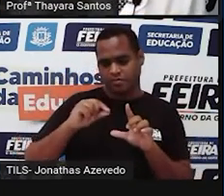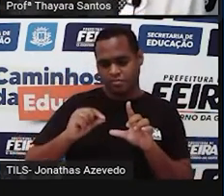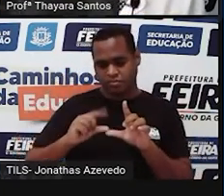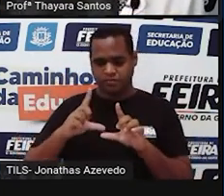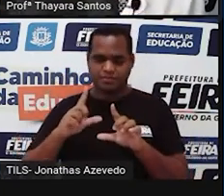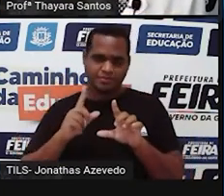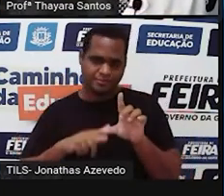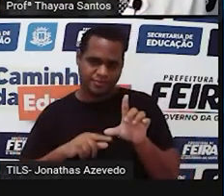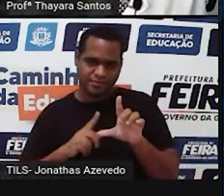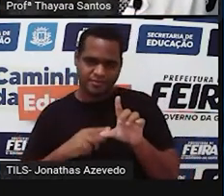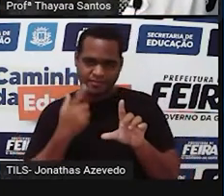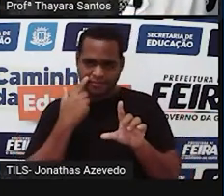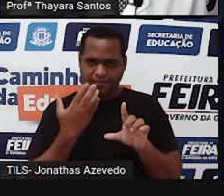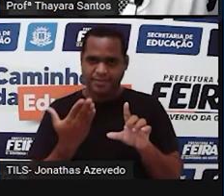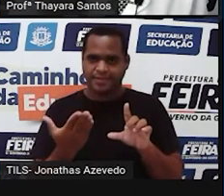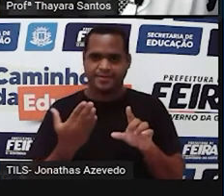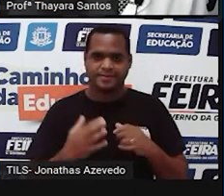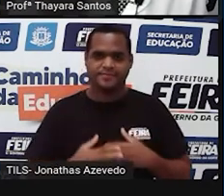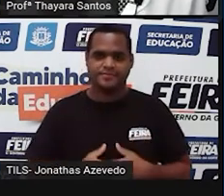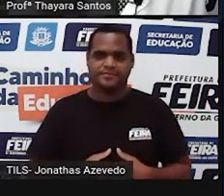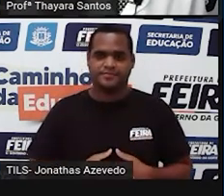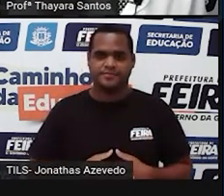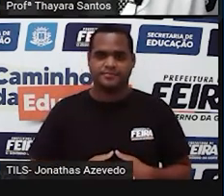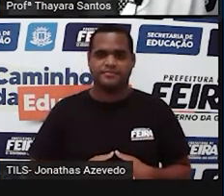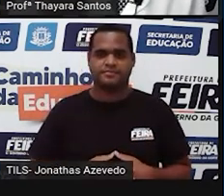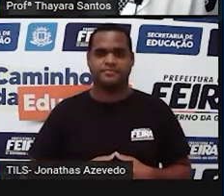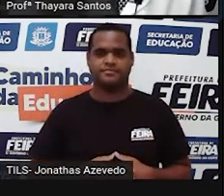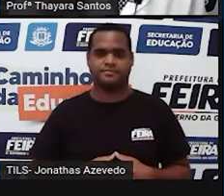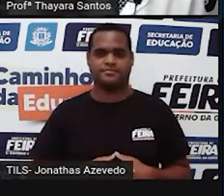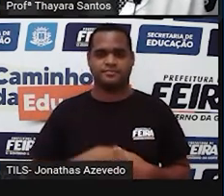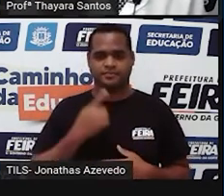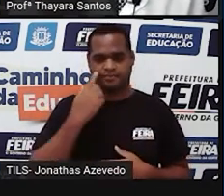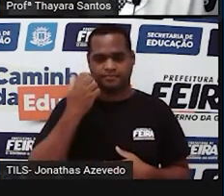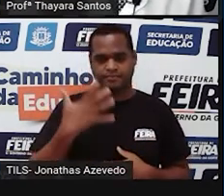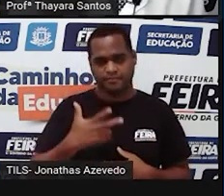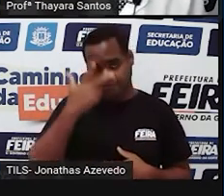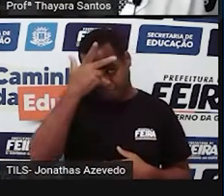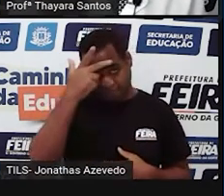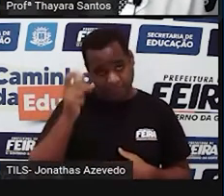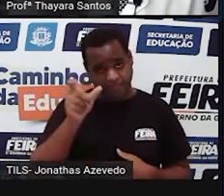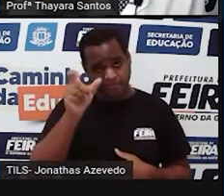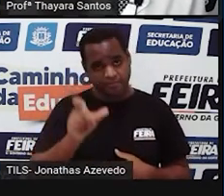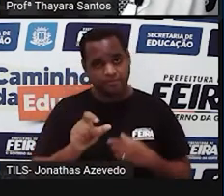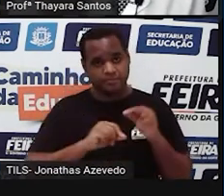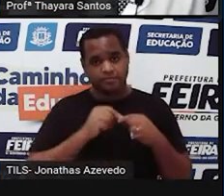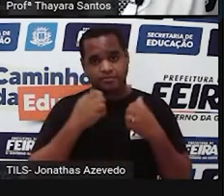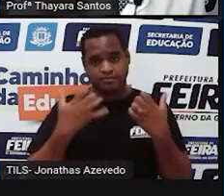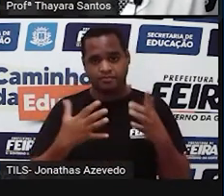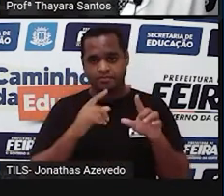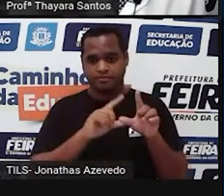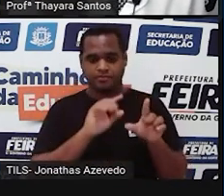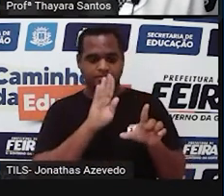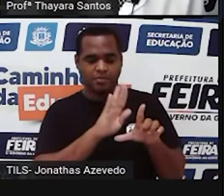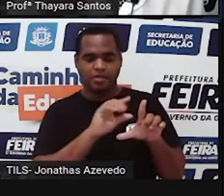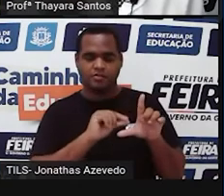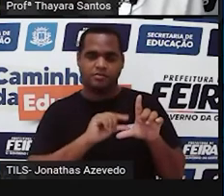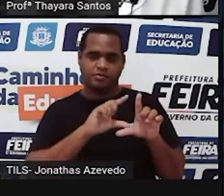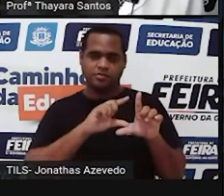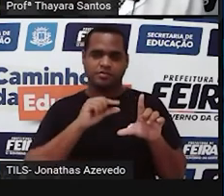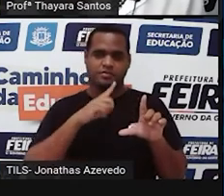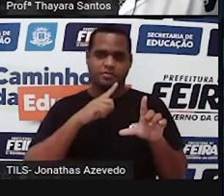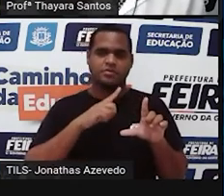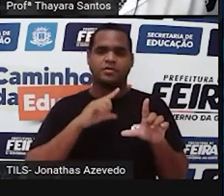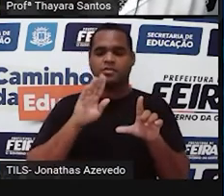É o caso desses aqui. Para essa característica, essa pessoa herdou um alelo dominante do pai e um alelo